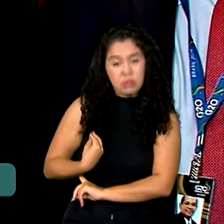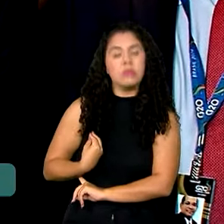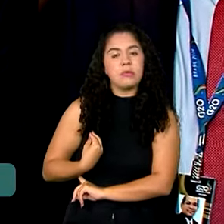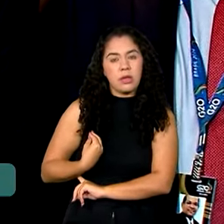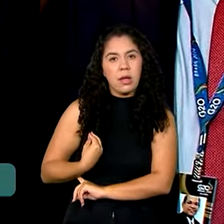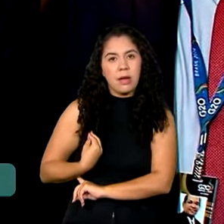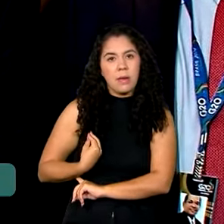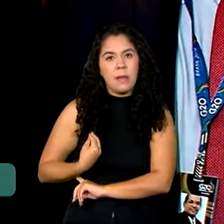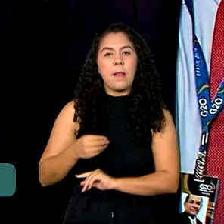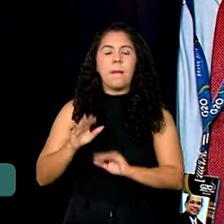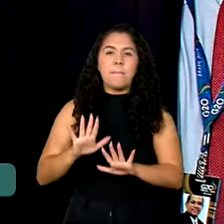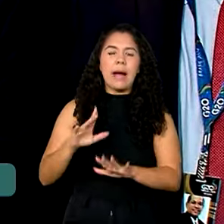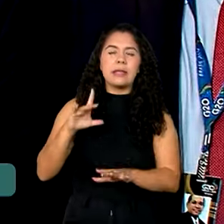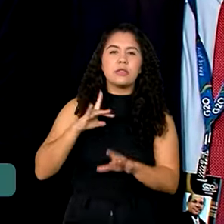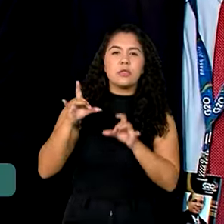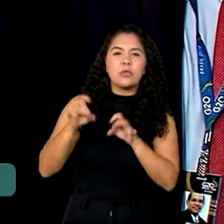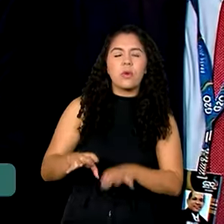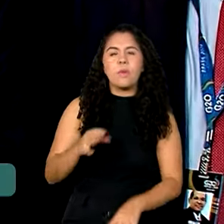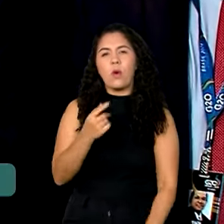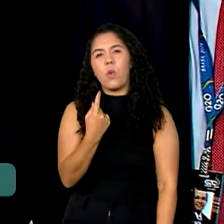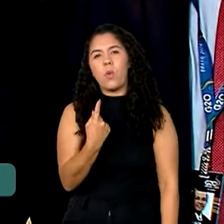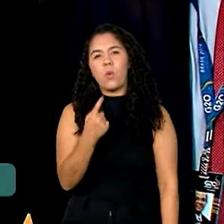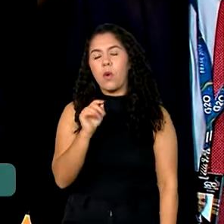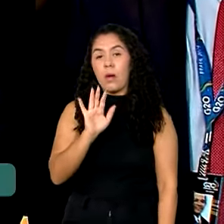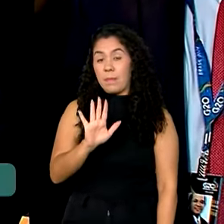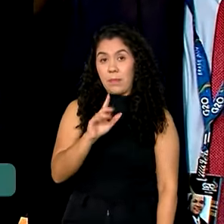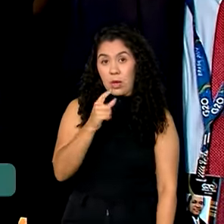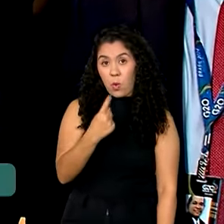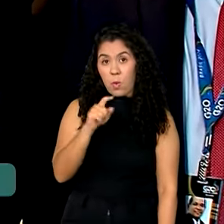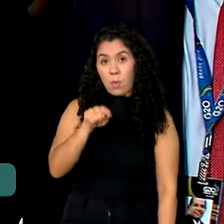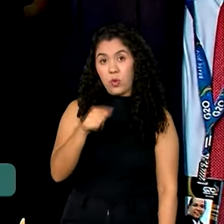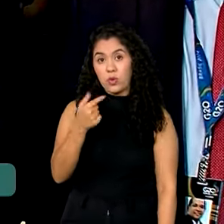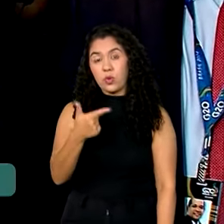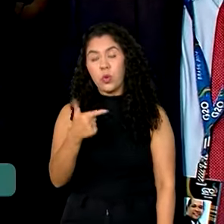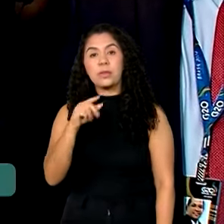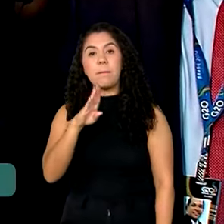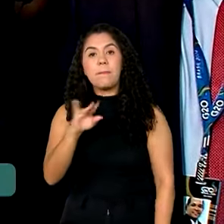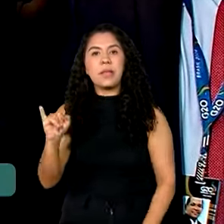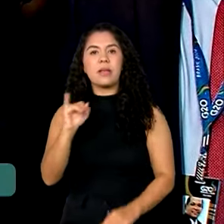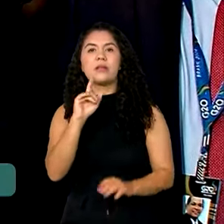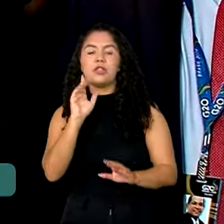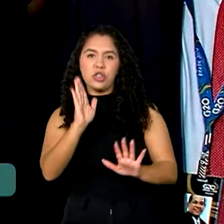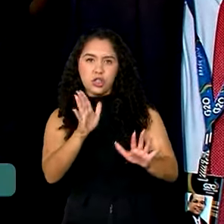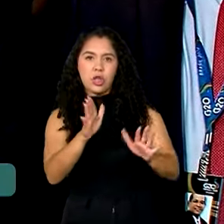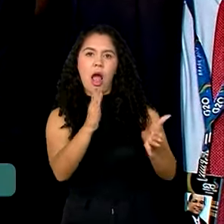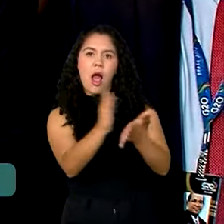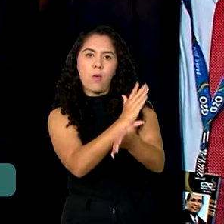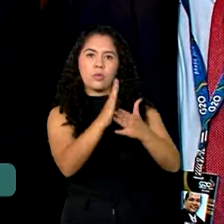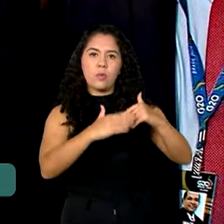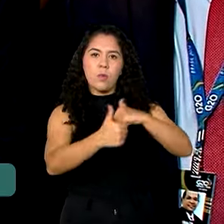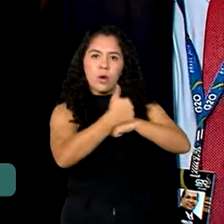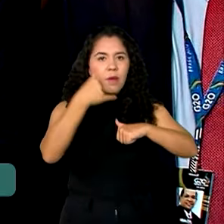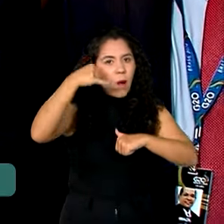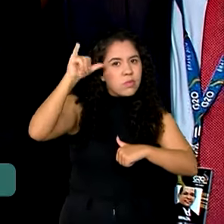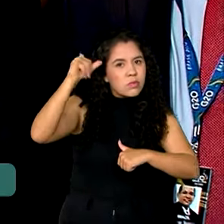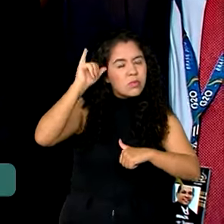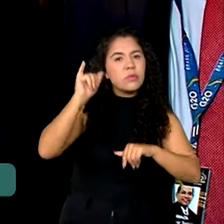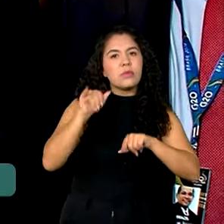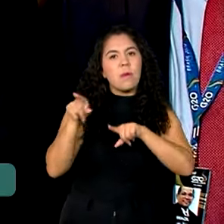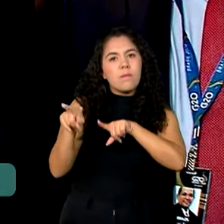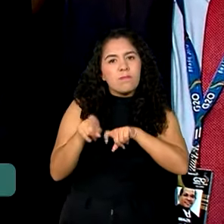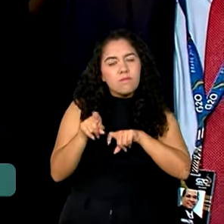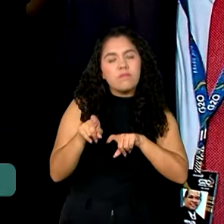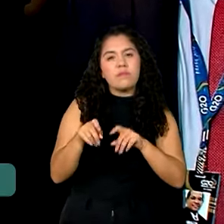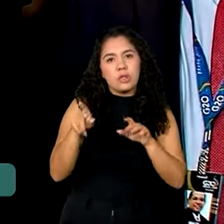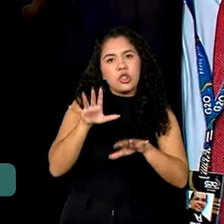Desses, algo em torno de 1,2 bilhão, já foram tomados pelos produtores. Temos ainda 6,5 bilhões de